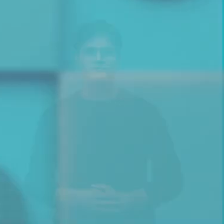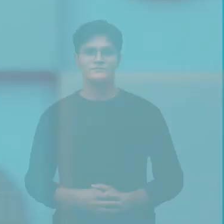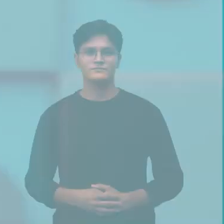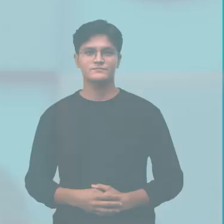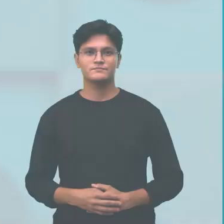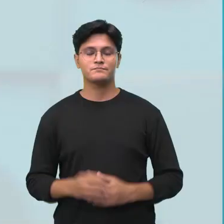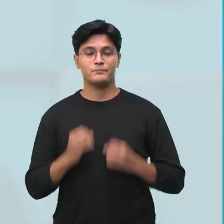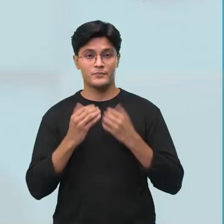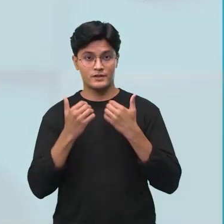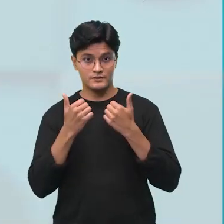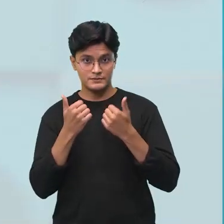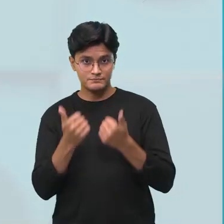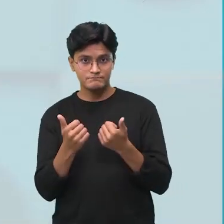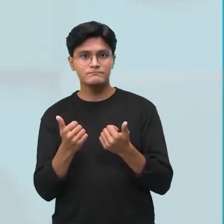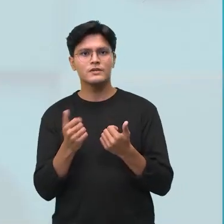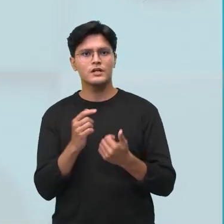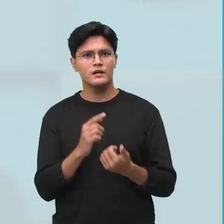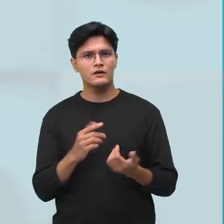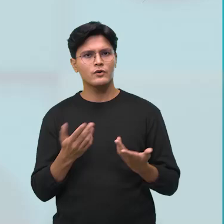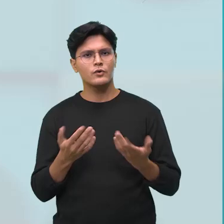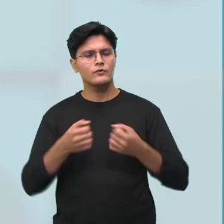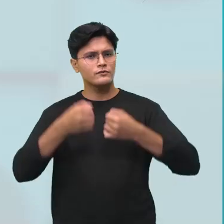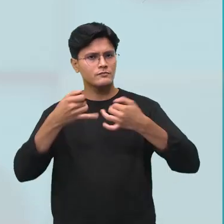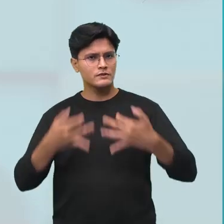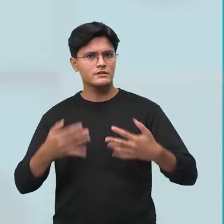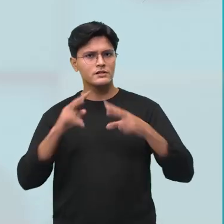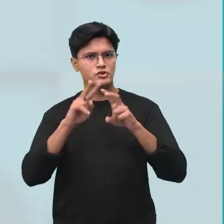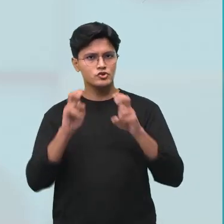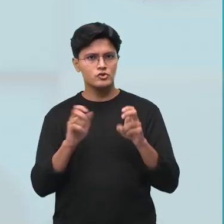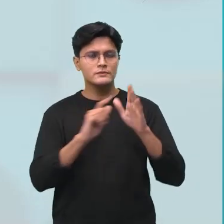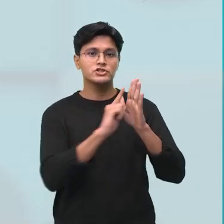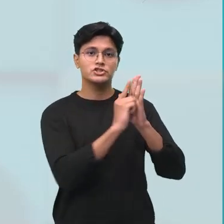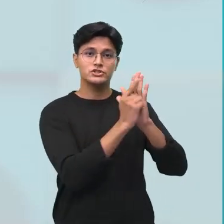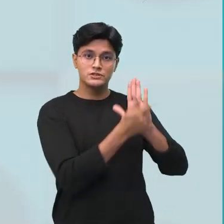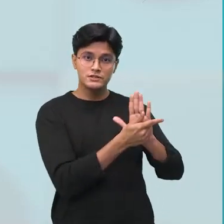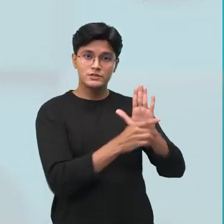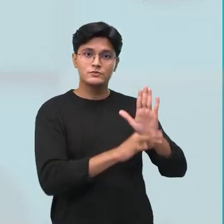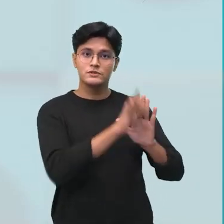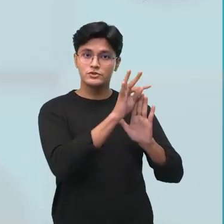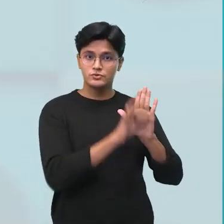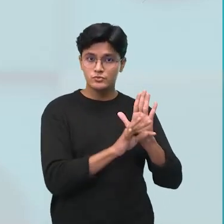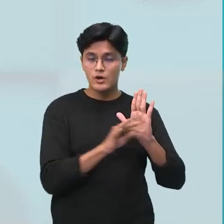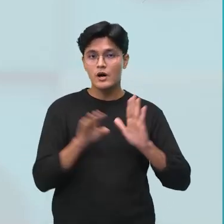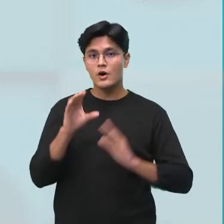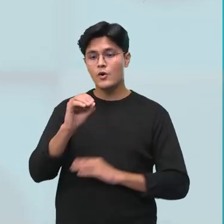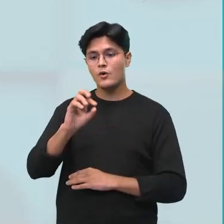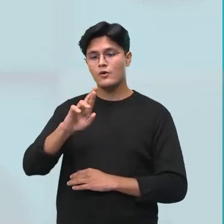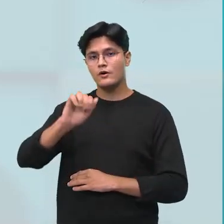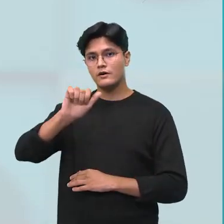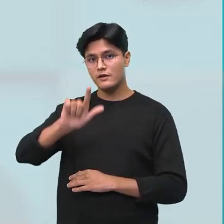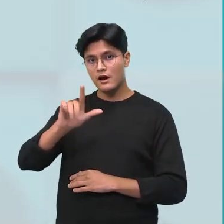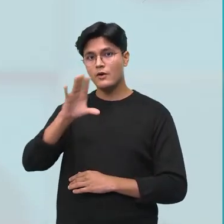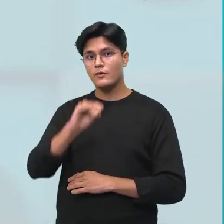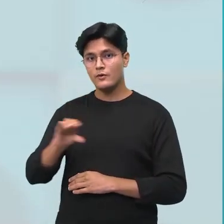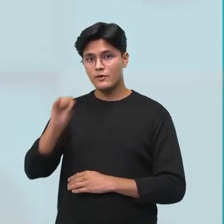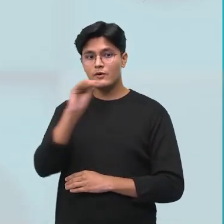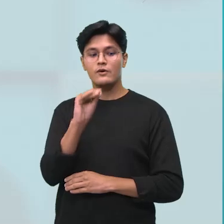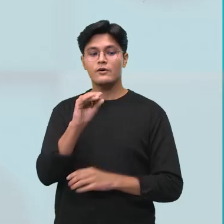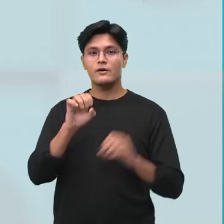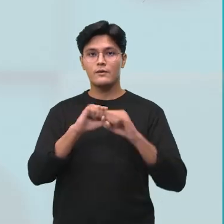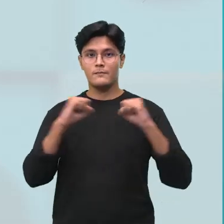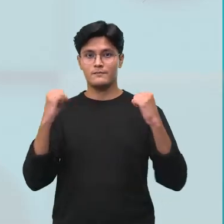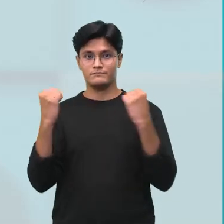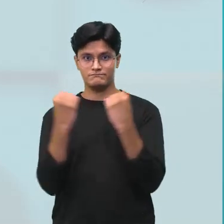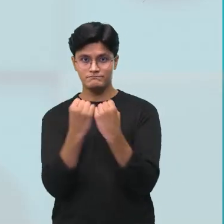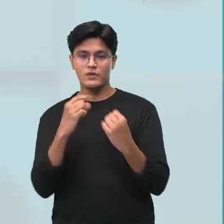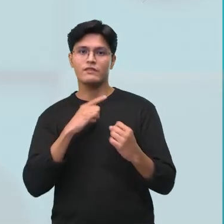Muito bem! Então nós vamos falar sobre o gênero textual oral, chamado seminário. Nós temos vários